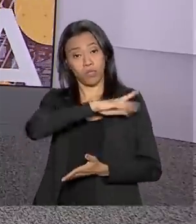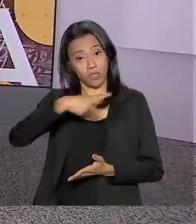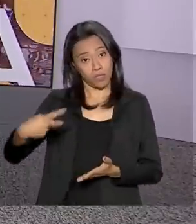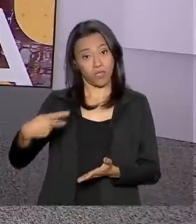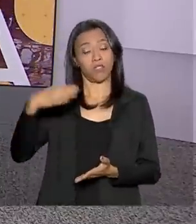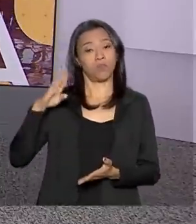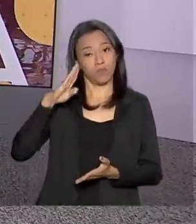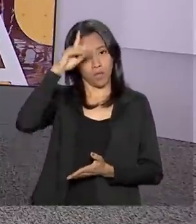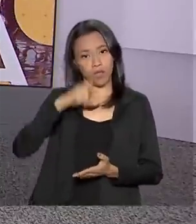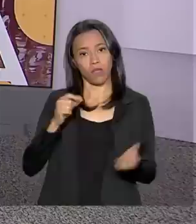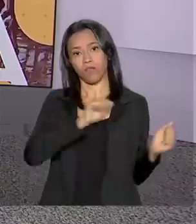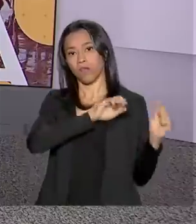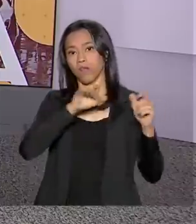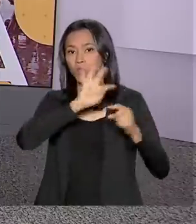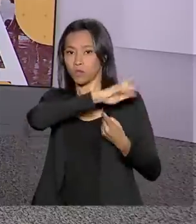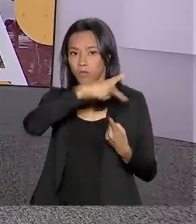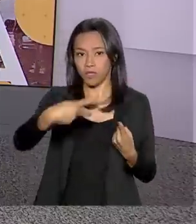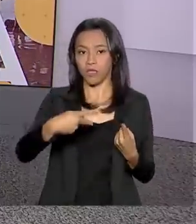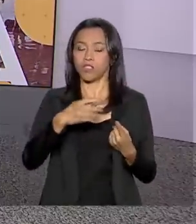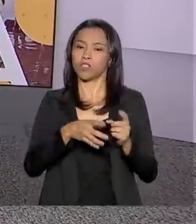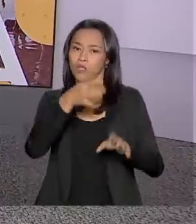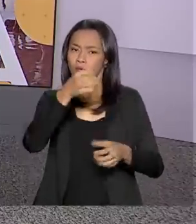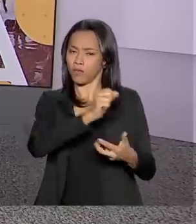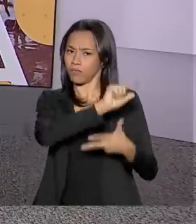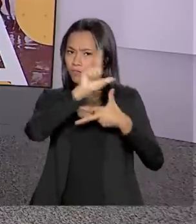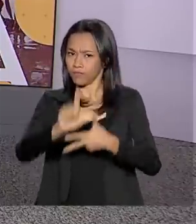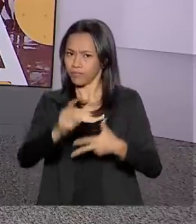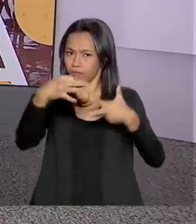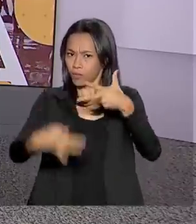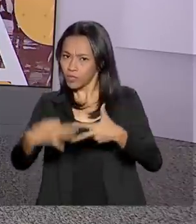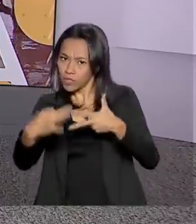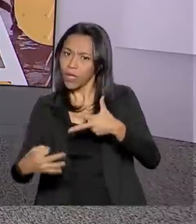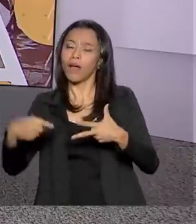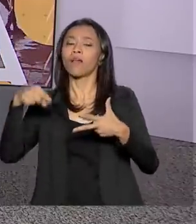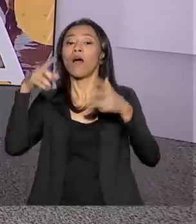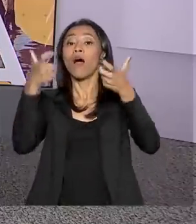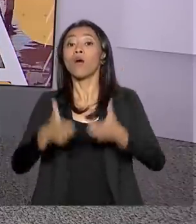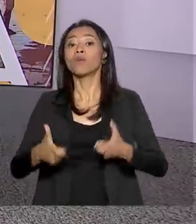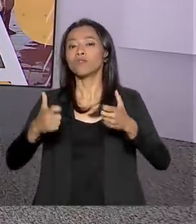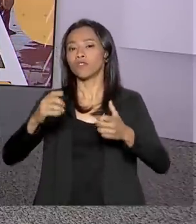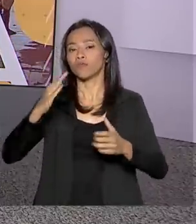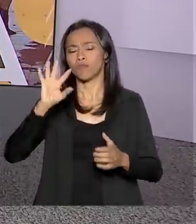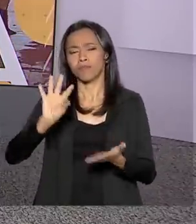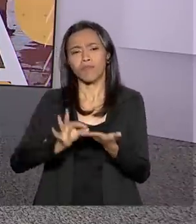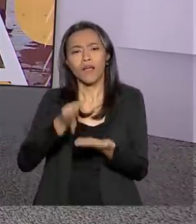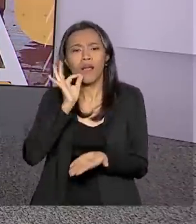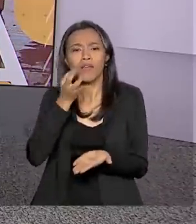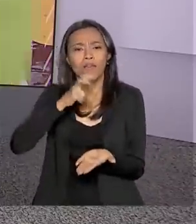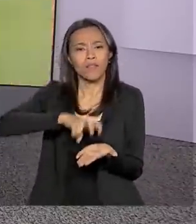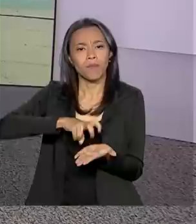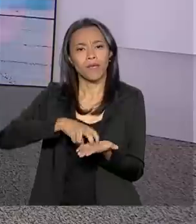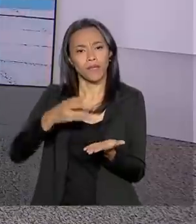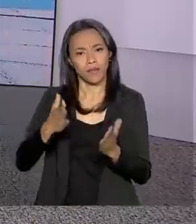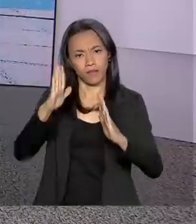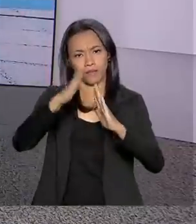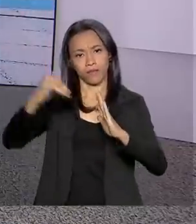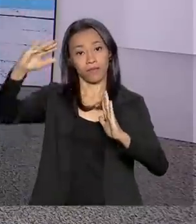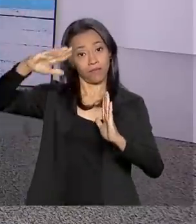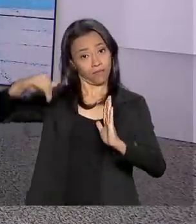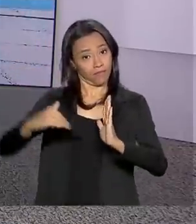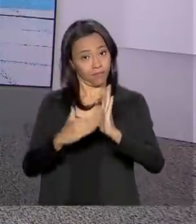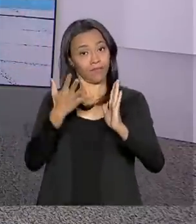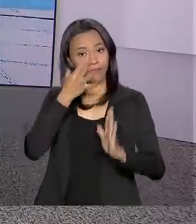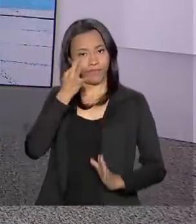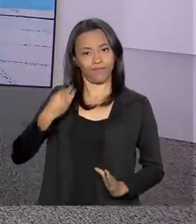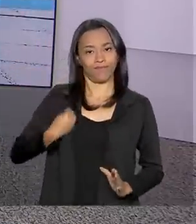presidentes dos poderes legislativo e judiciário num café da manhã no Palácio da Alvorada. A repórter Gabriela Noronha está lá e tem